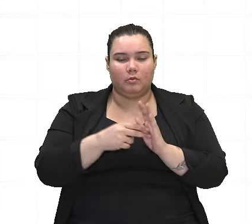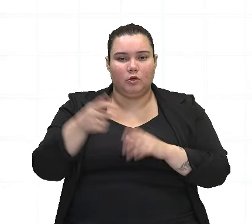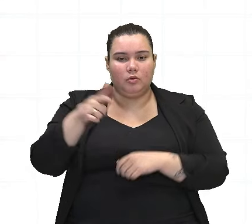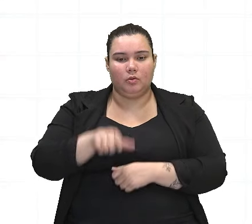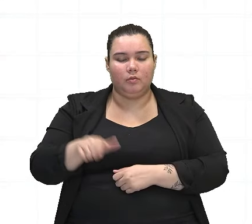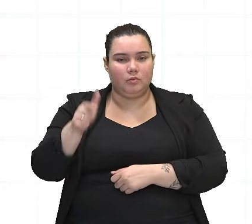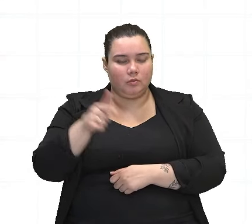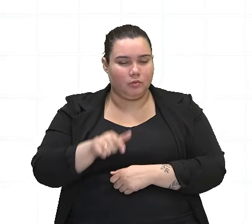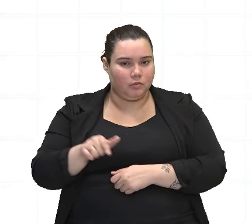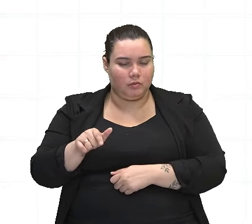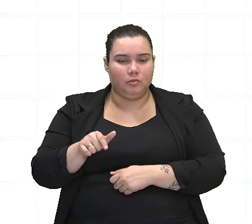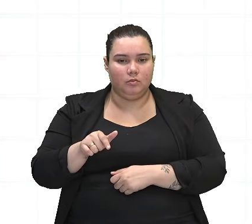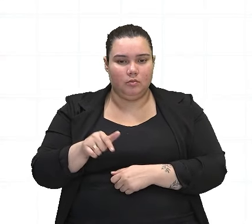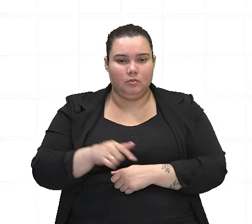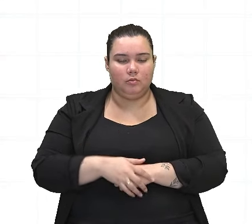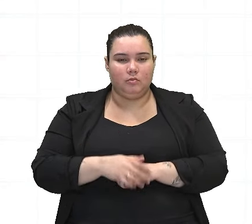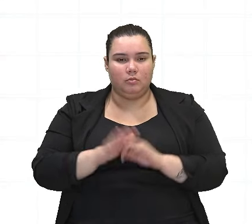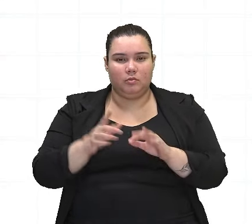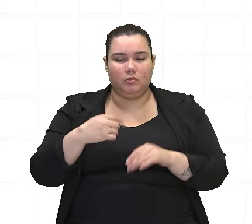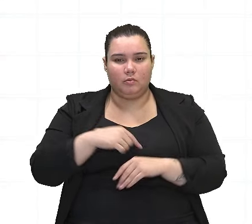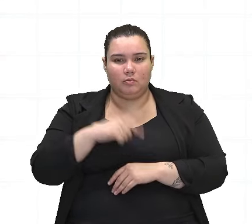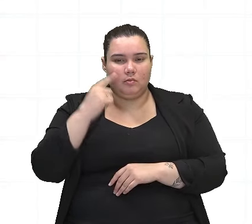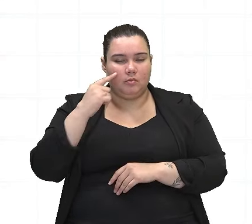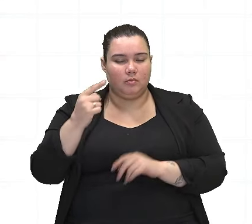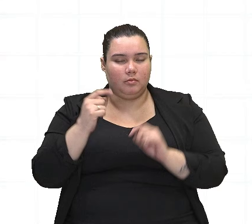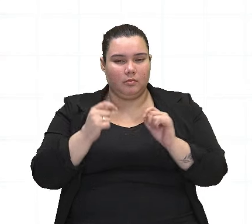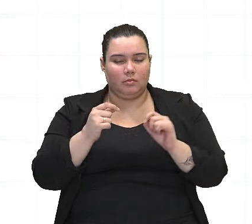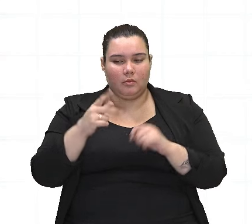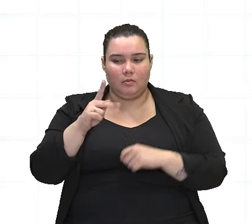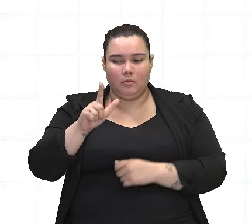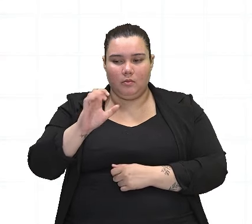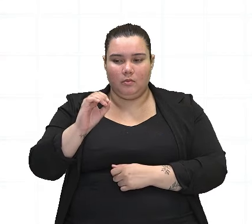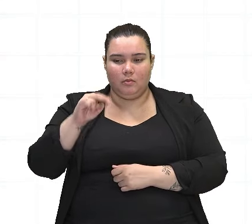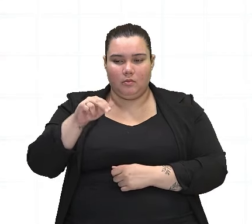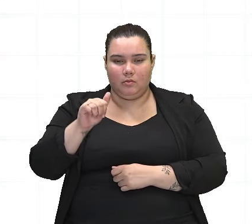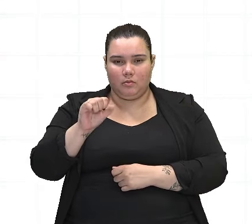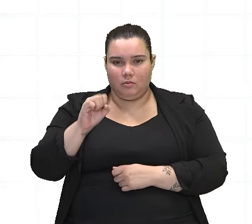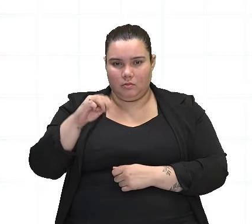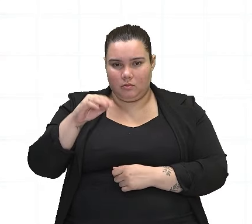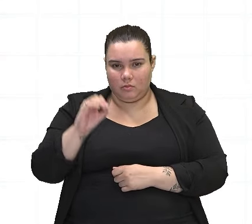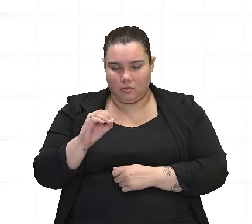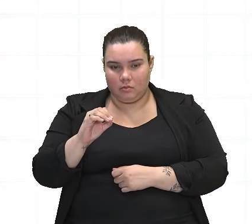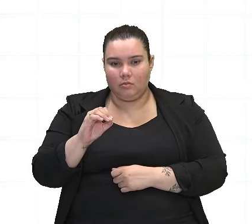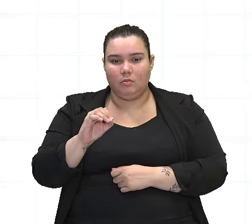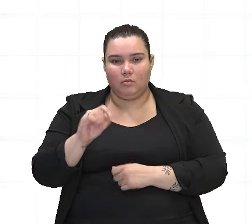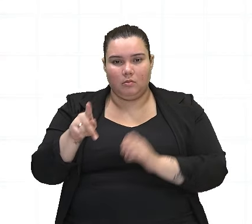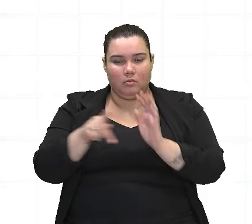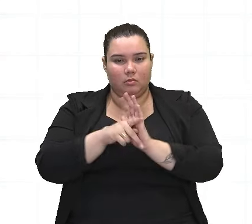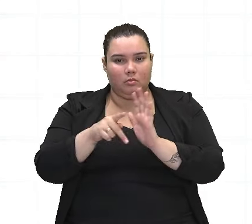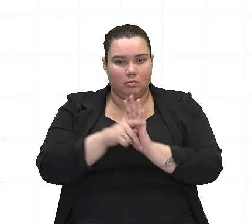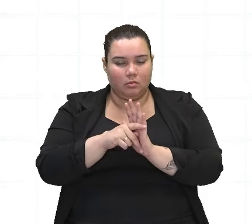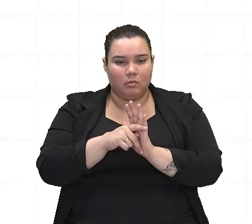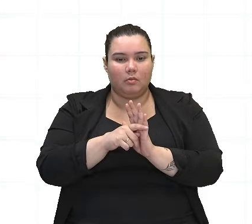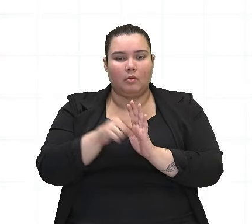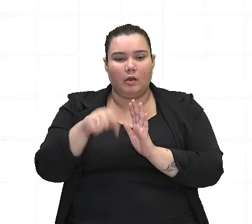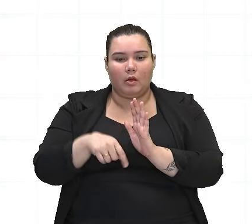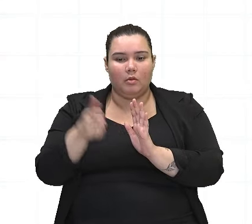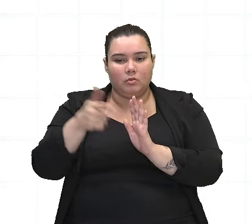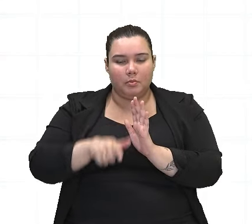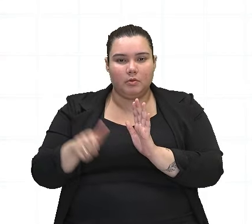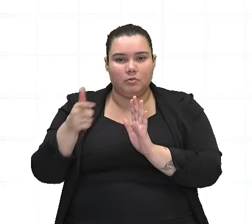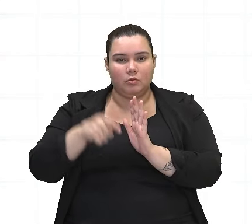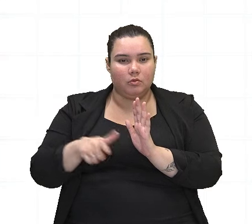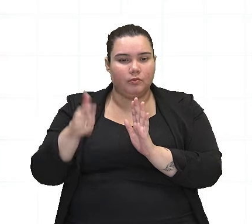percebam que aqui, quando a gente pensa em um pleonasmo como figura de construção, será uma repetição,